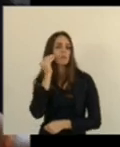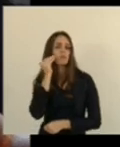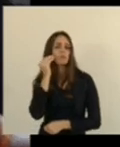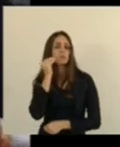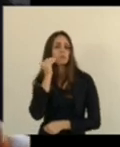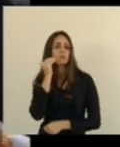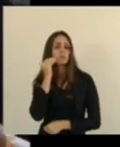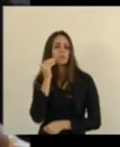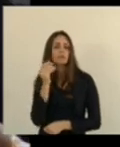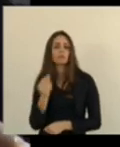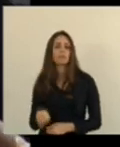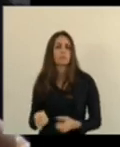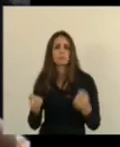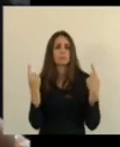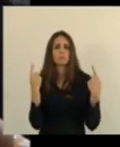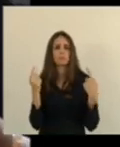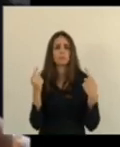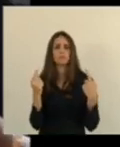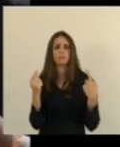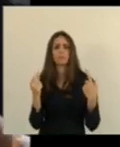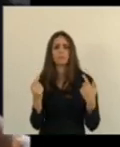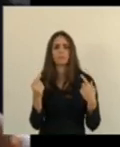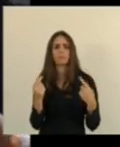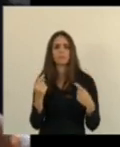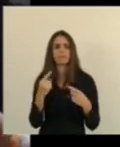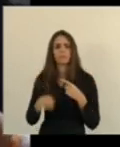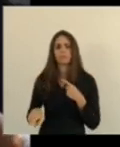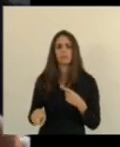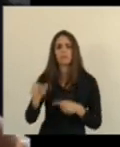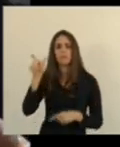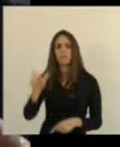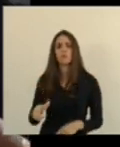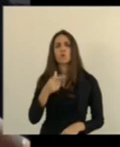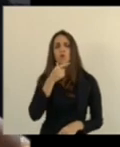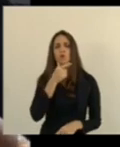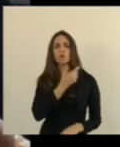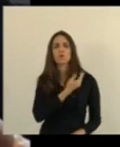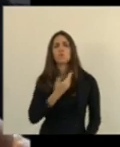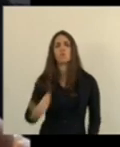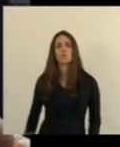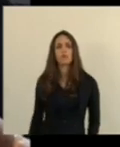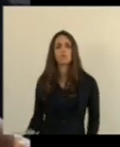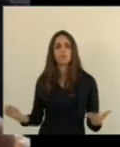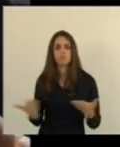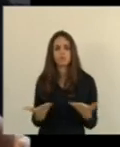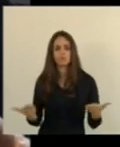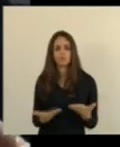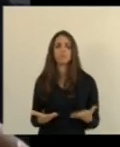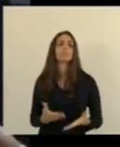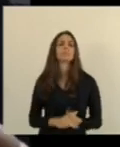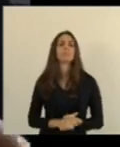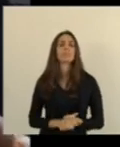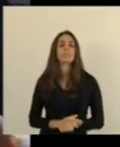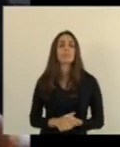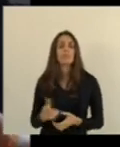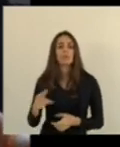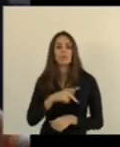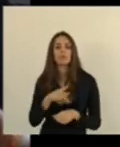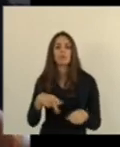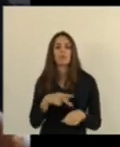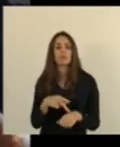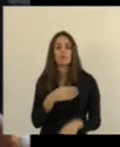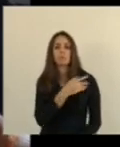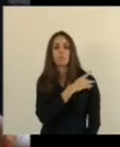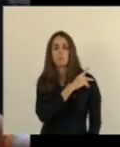estapafúrdia desse governo que dirige o nosso país